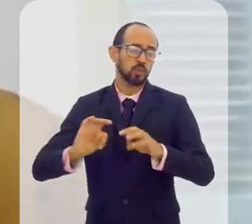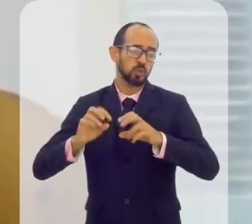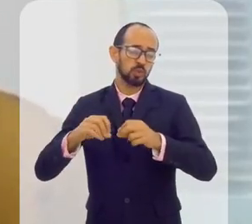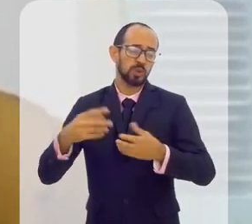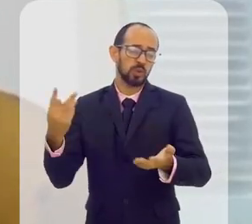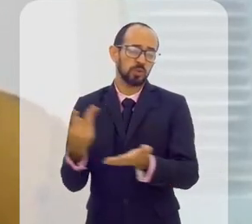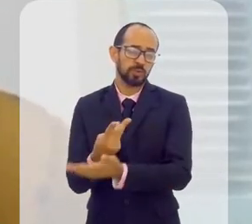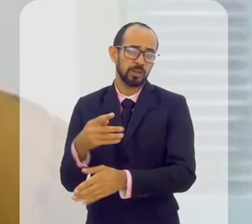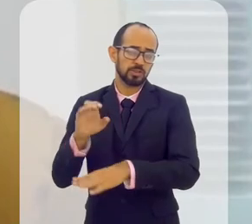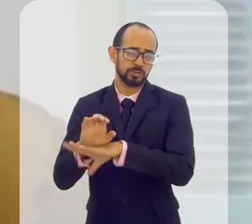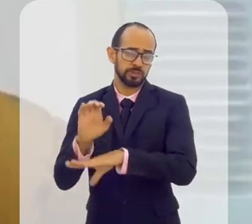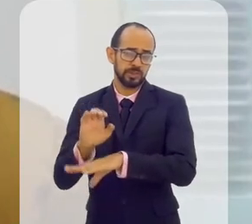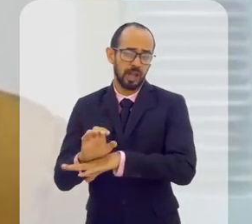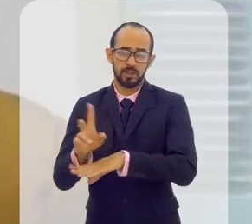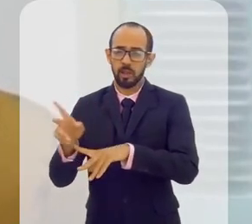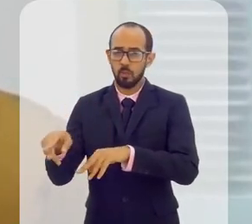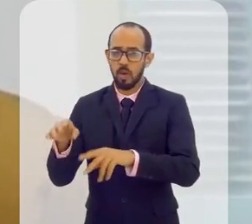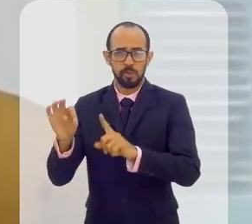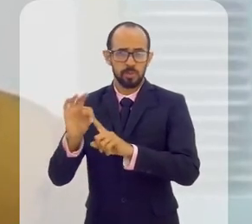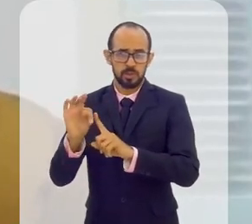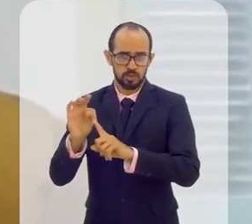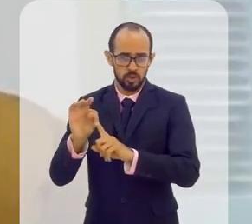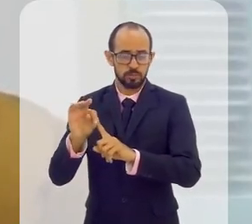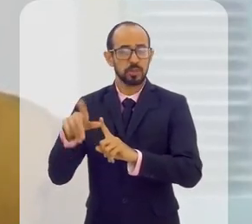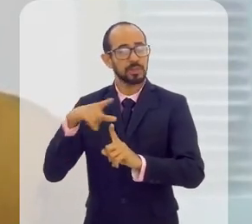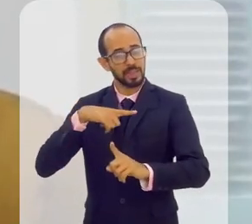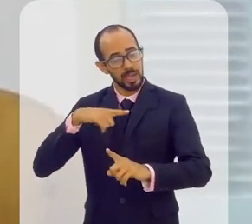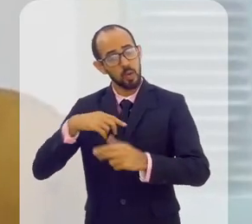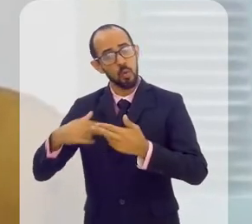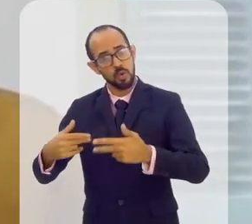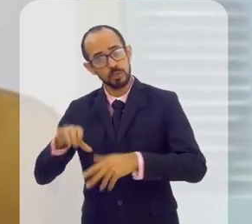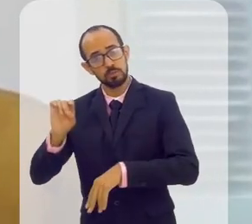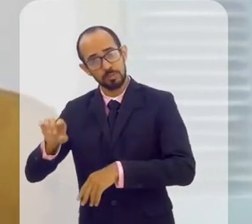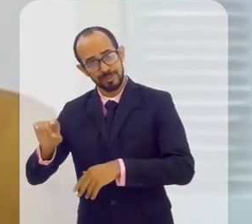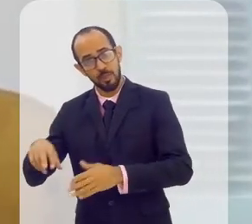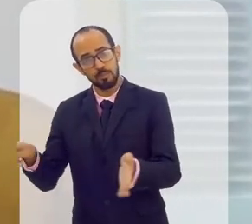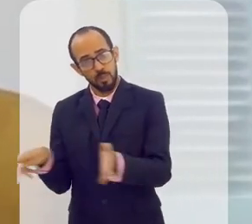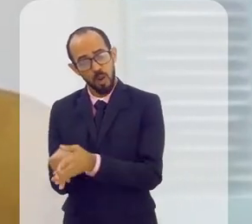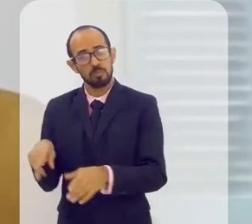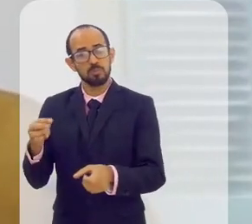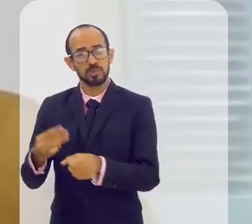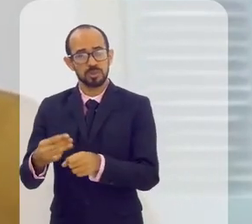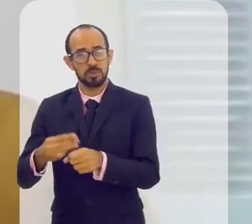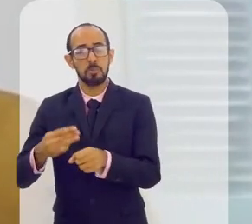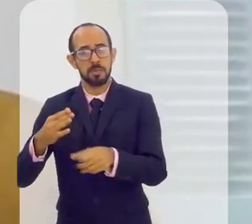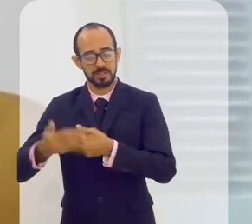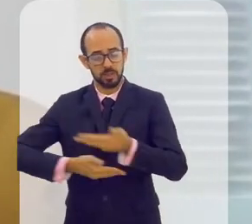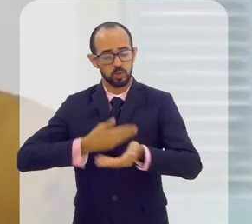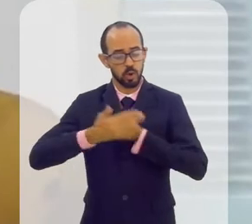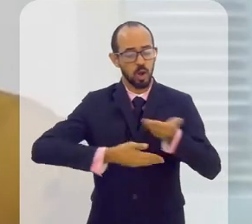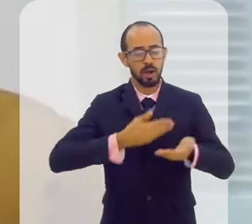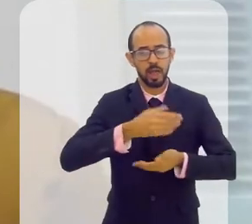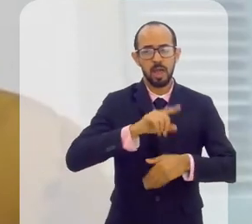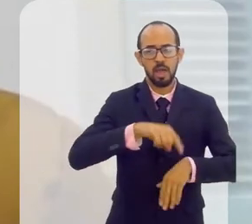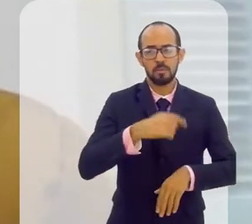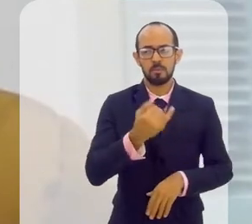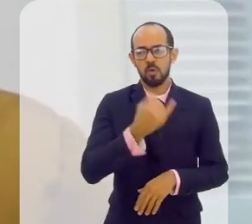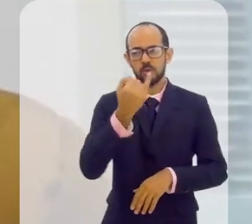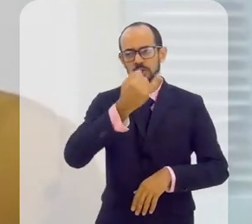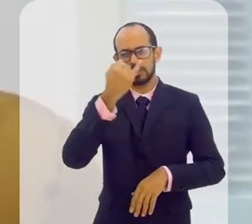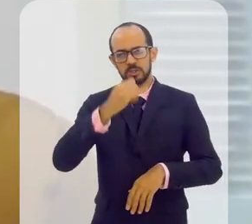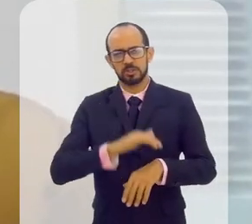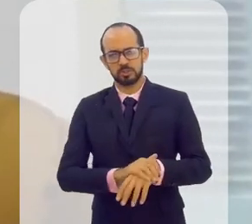é diferente do que acontece em Terezópolis, é óbvio que tem suas especificidades. Então, essa troca e essa construção coletiva é